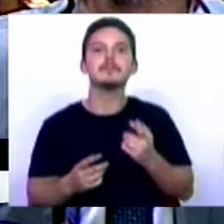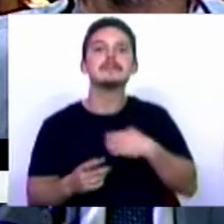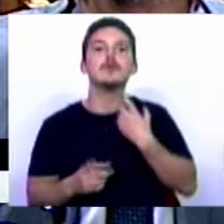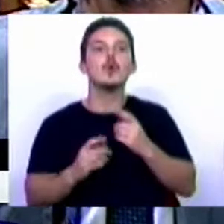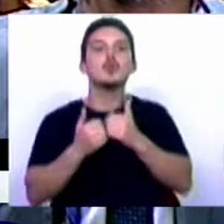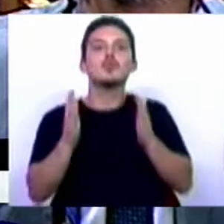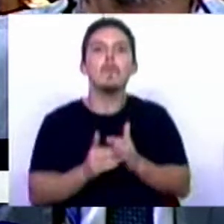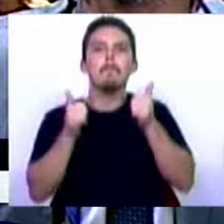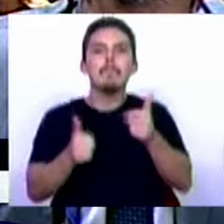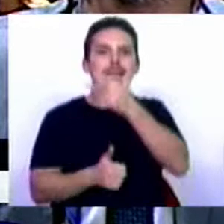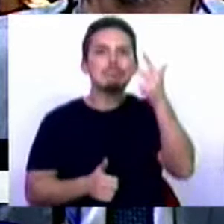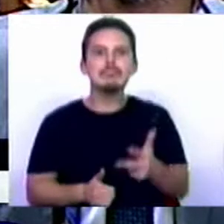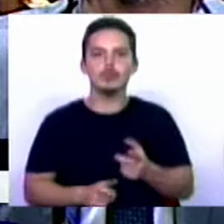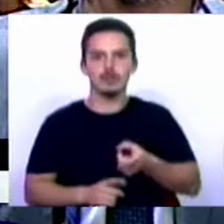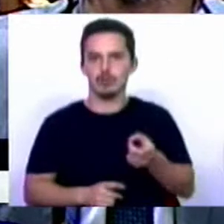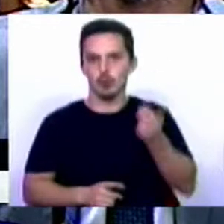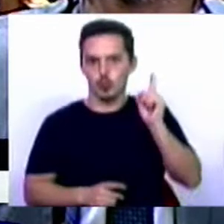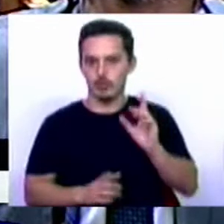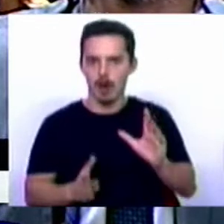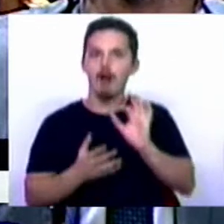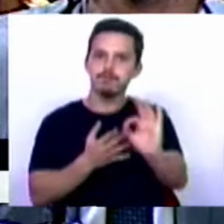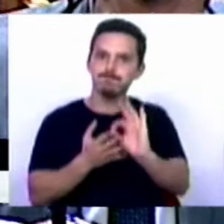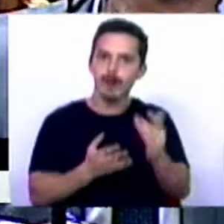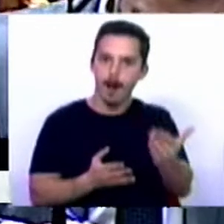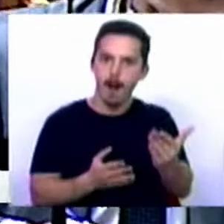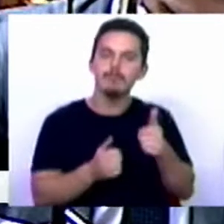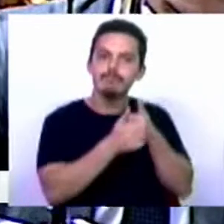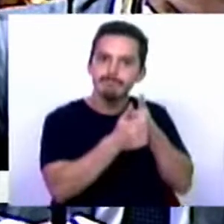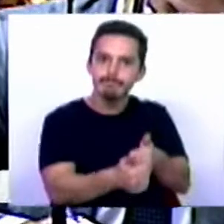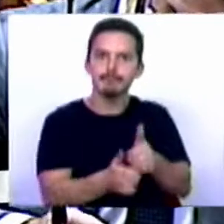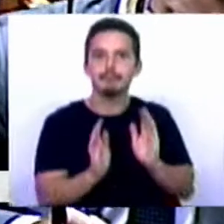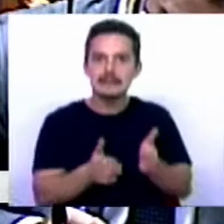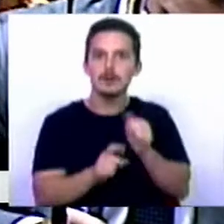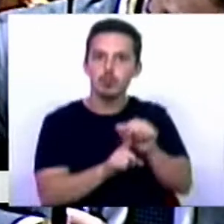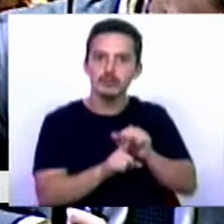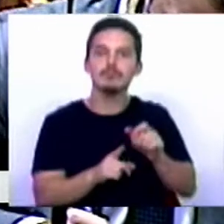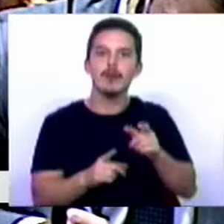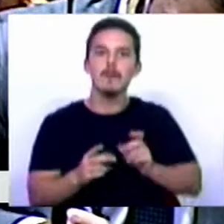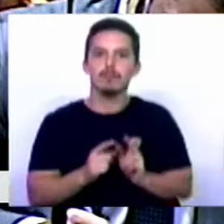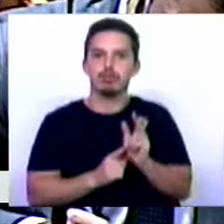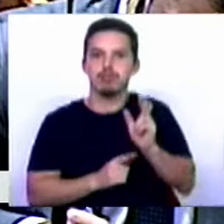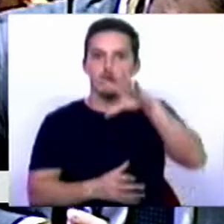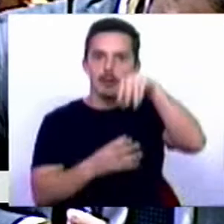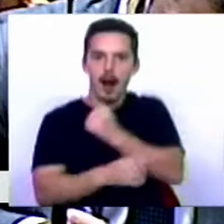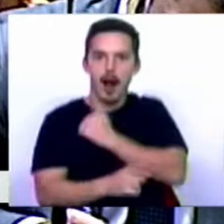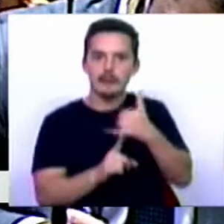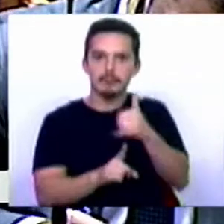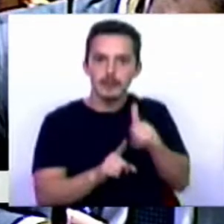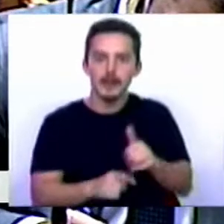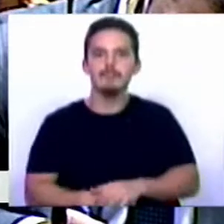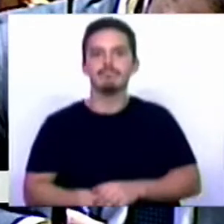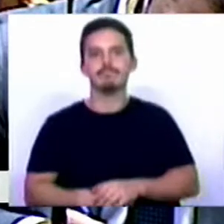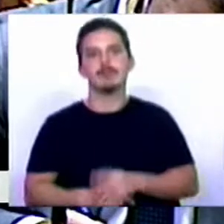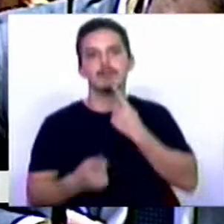bem? Não. Temos fatores que naturalmente seguimos. O crescimento da violência doméstica reportada e